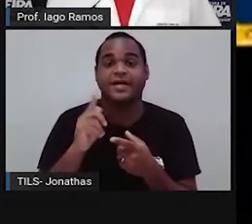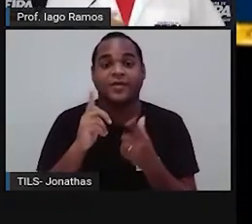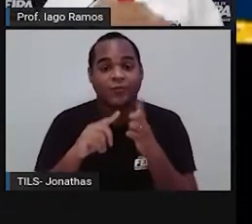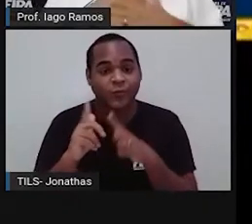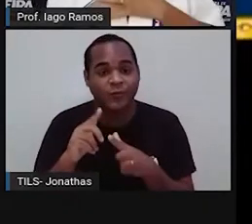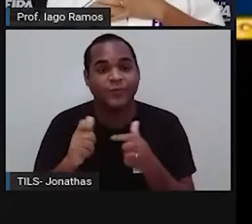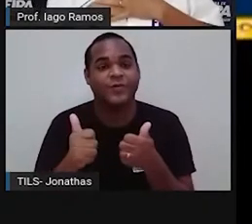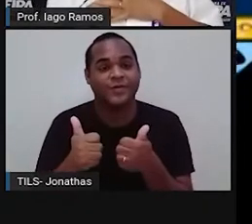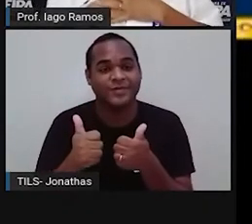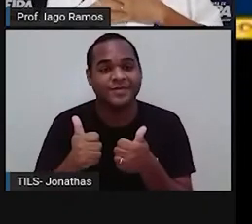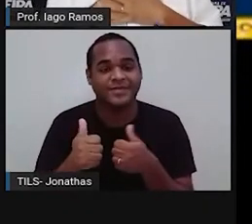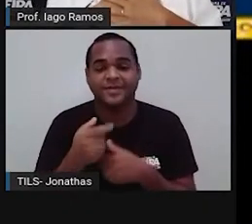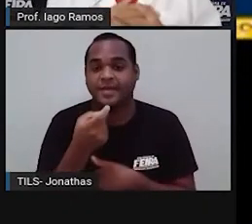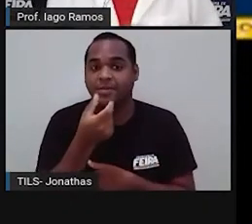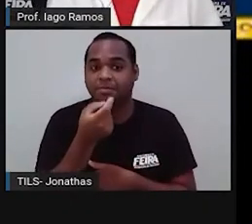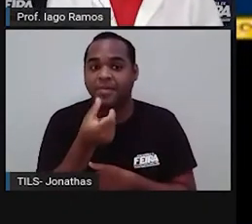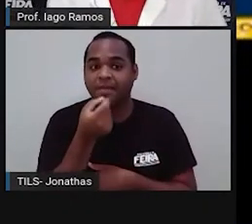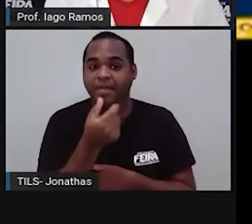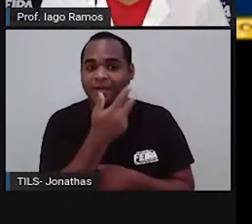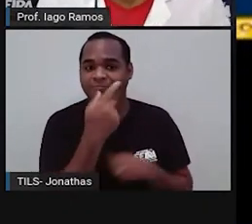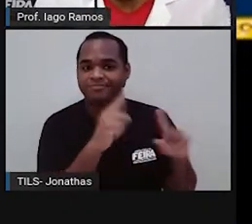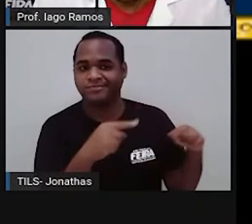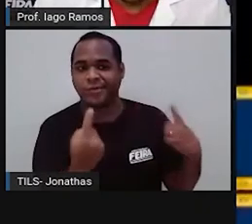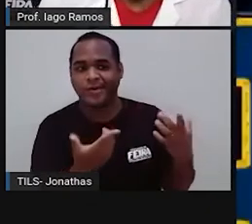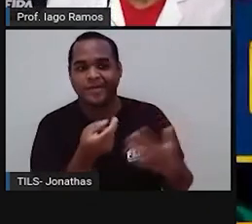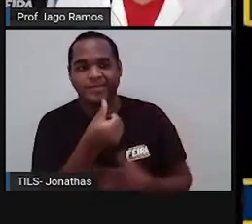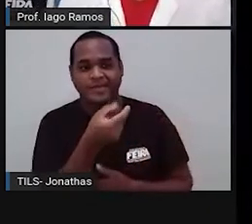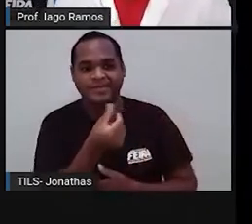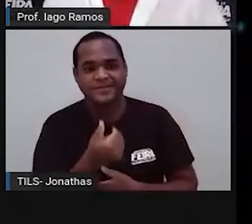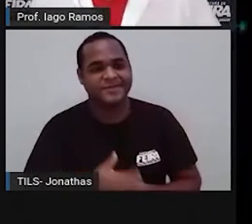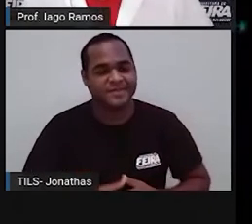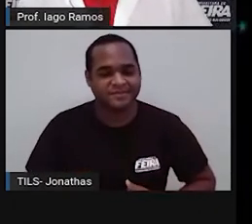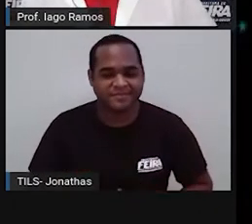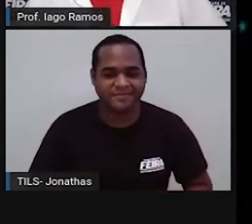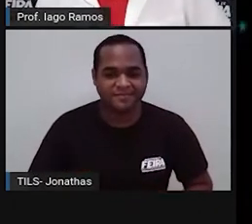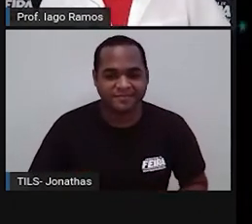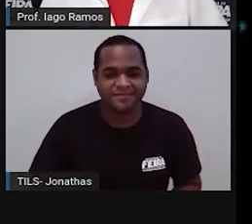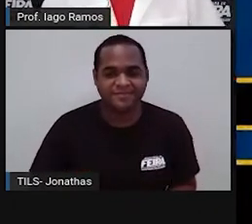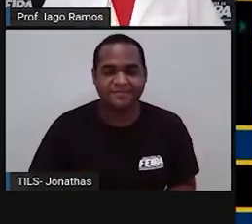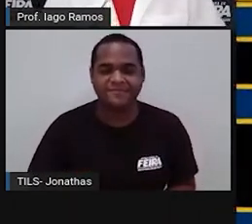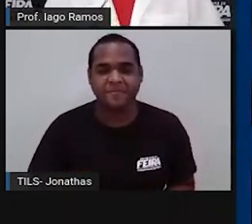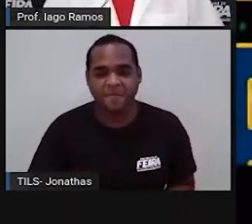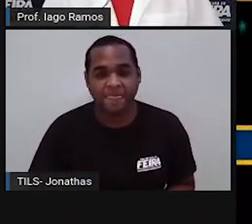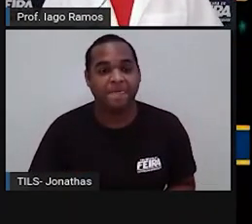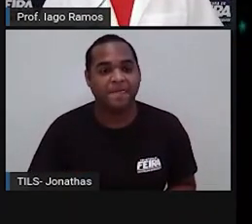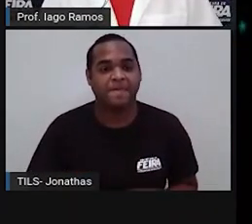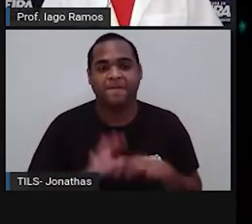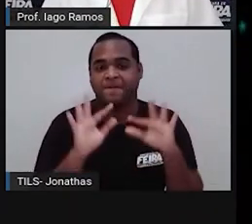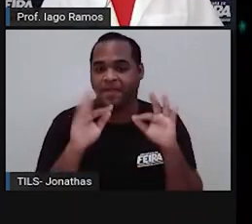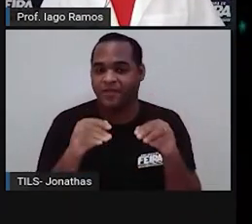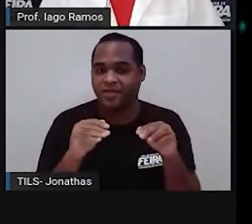Uau. Quase, hein? E aí? Finalmente.